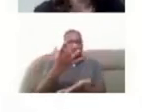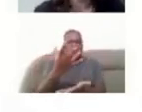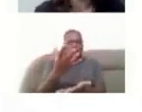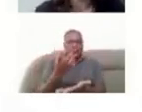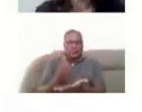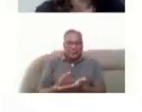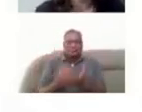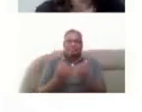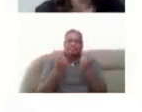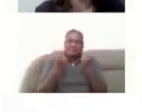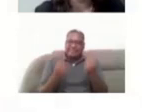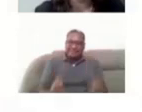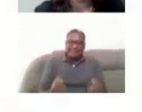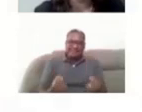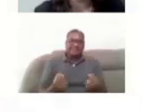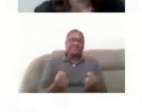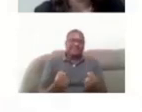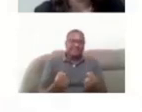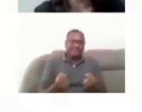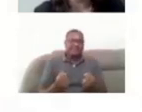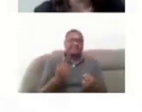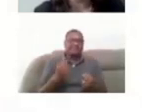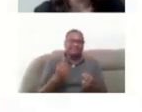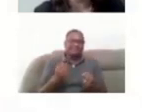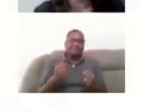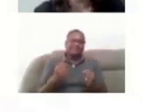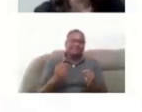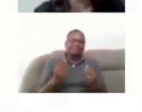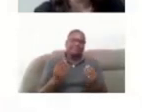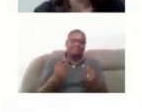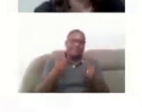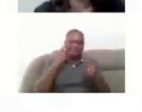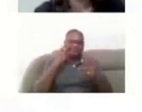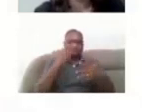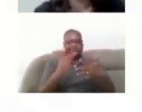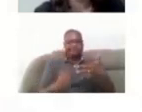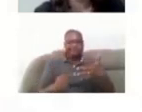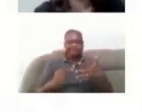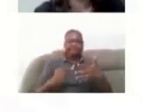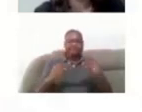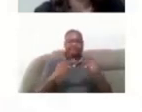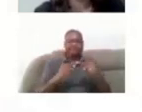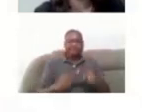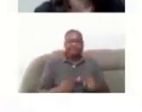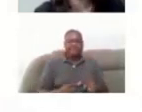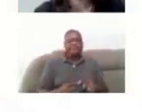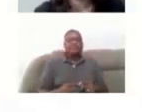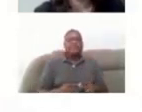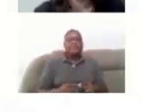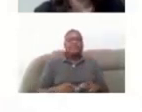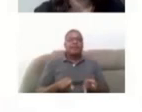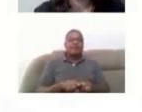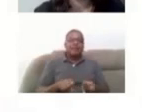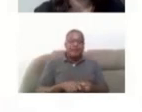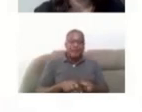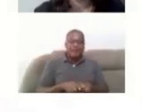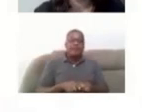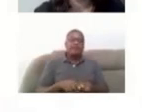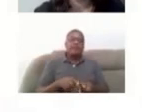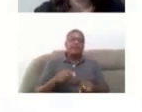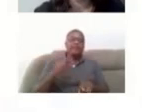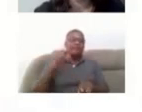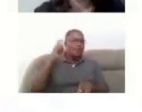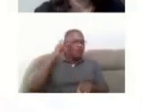tem que estar atento a todas essas questões. Depois disso superado, que ainda está em processo, né, o Gonçalo falou